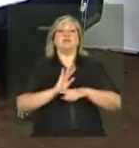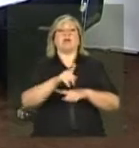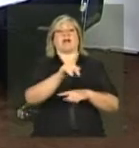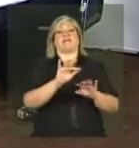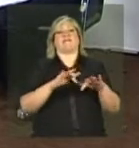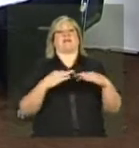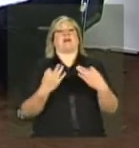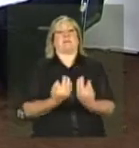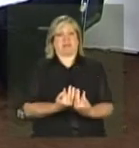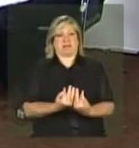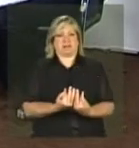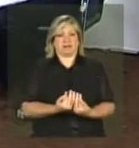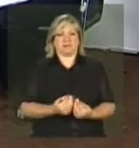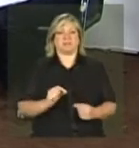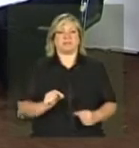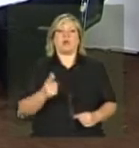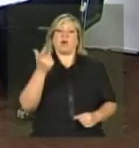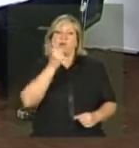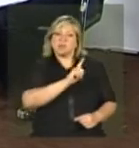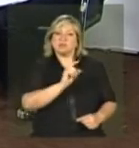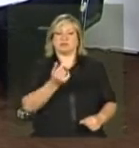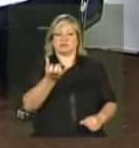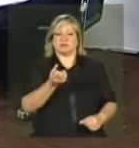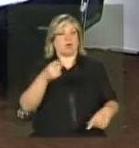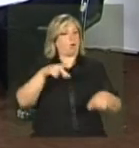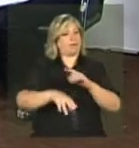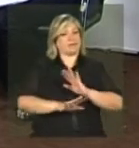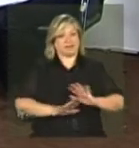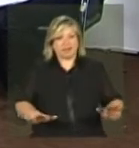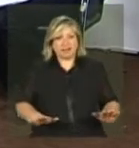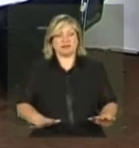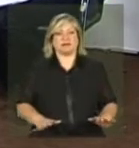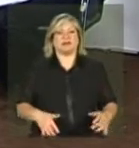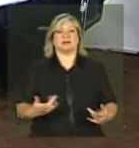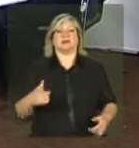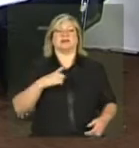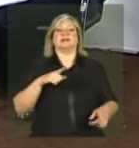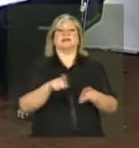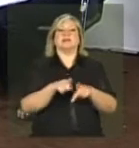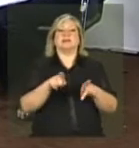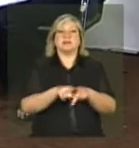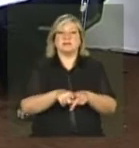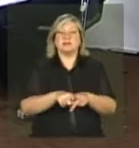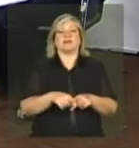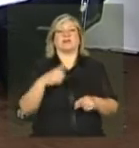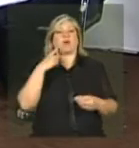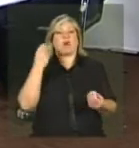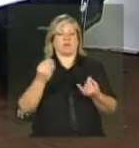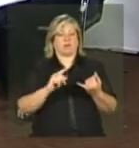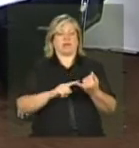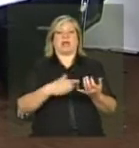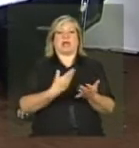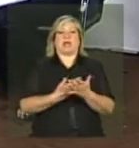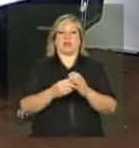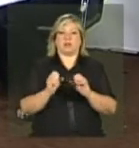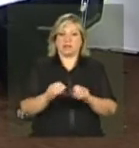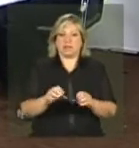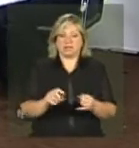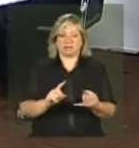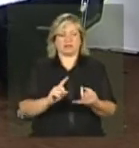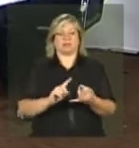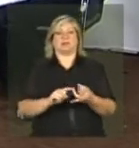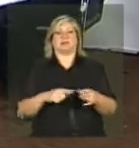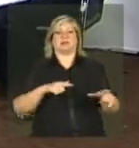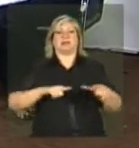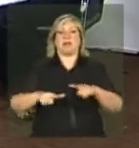atividades vão desde inseri-lo em outros serviços socioassistenciais, como os encaminhamentos para a educação, para a saúde, para o trabalho,